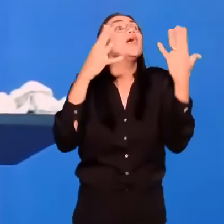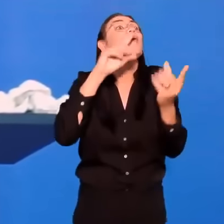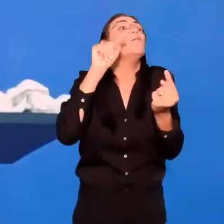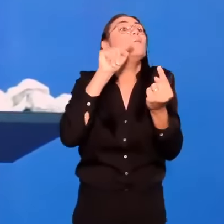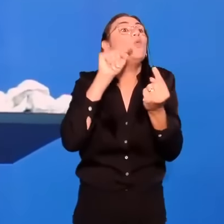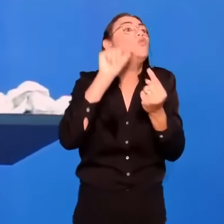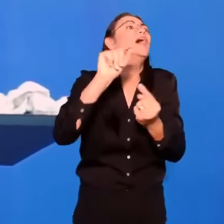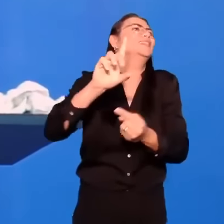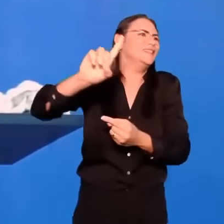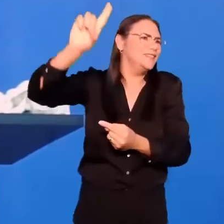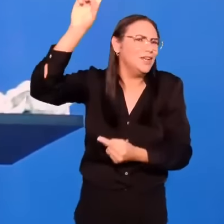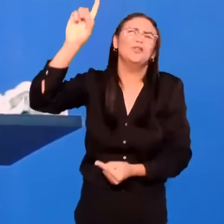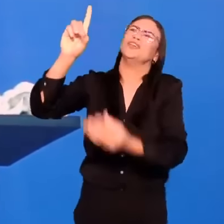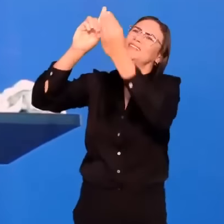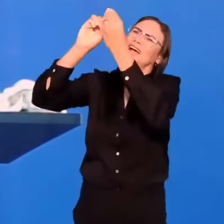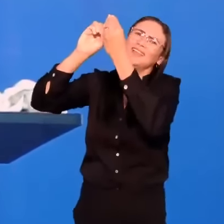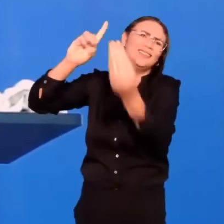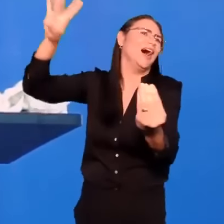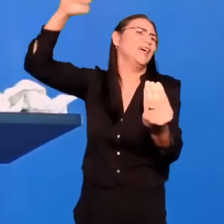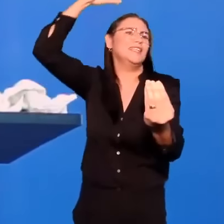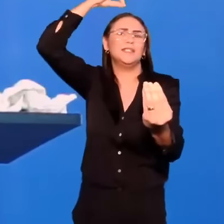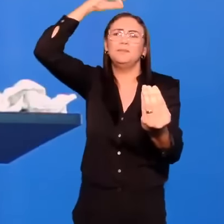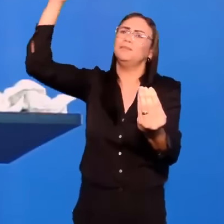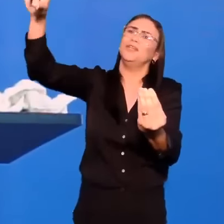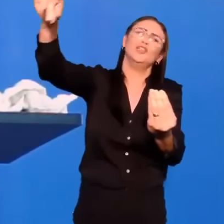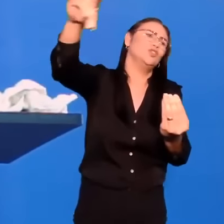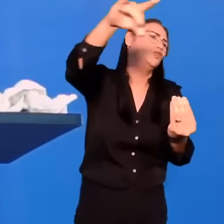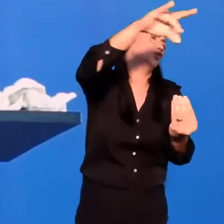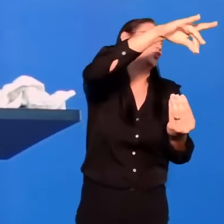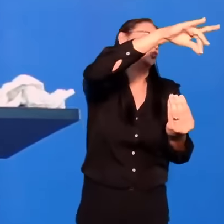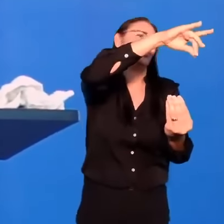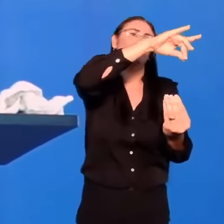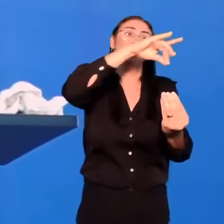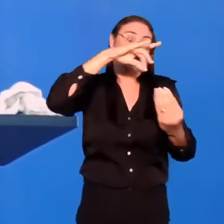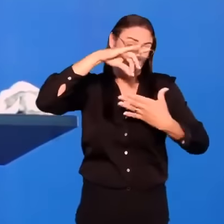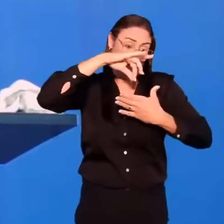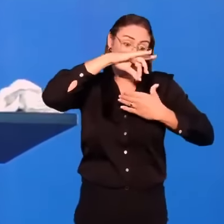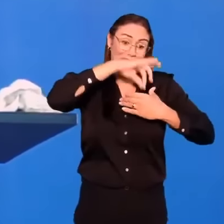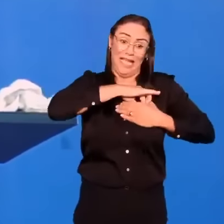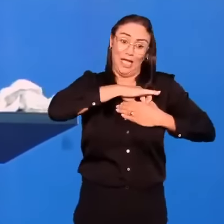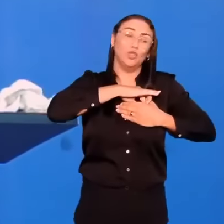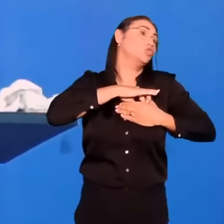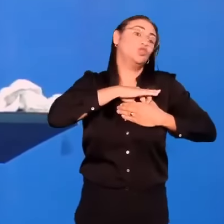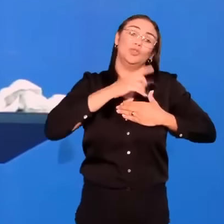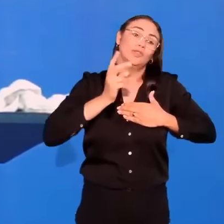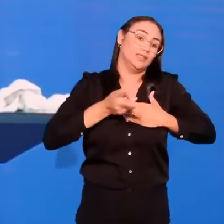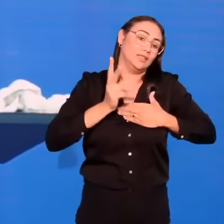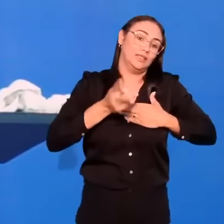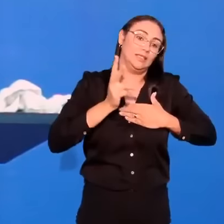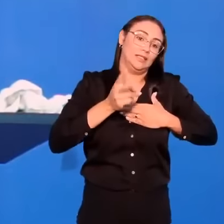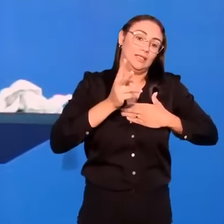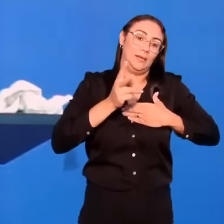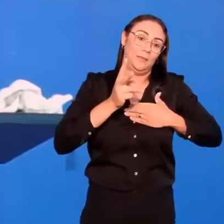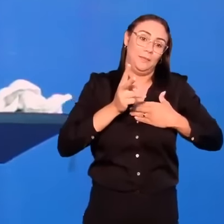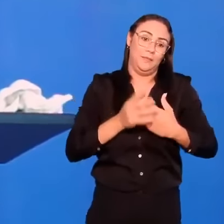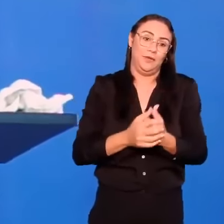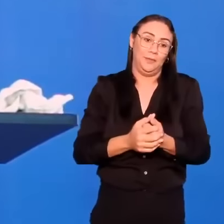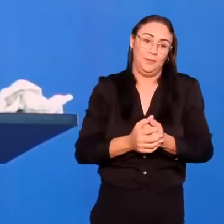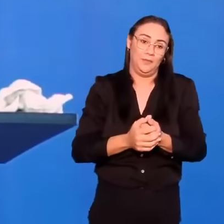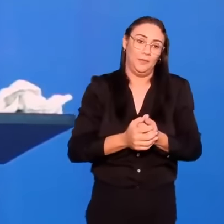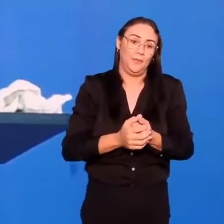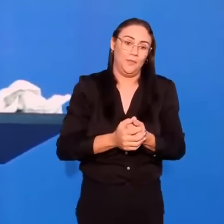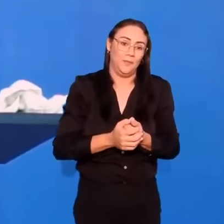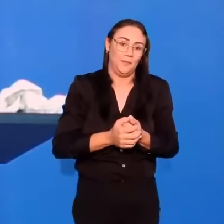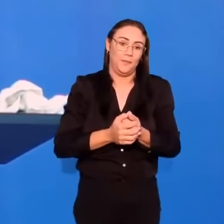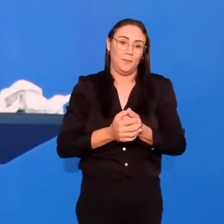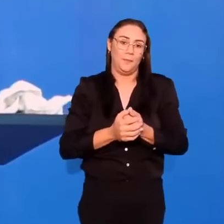enviou, entregou o Espírito Santo, para estar em você, habitar em você, morar em você. E Deus,